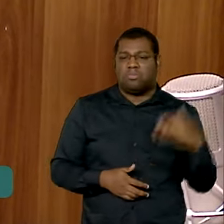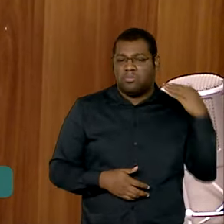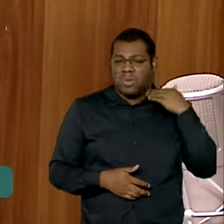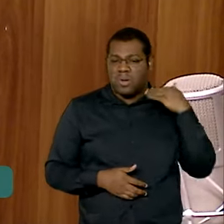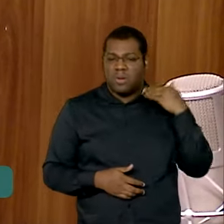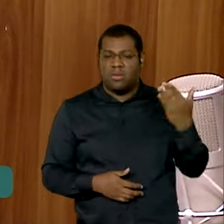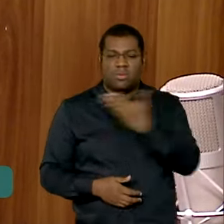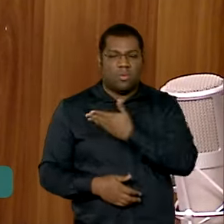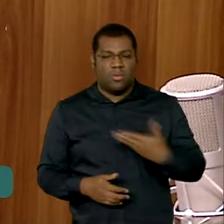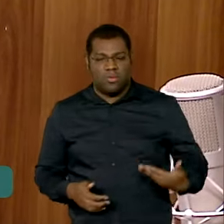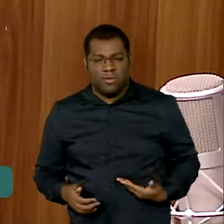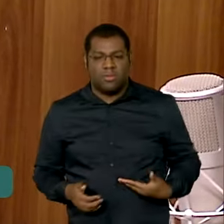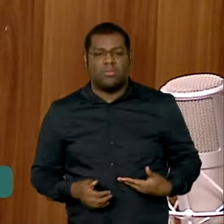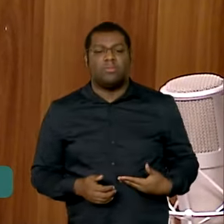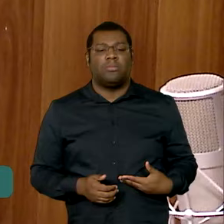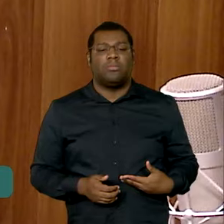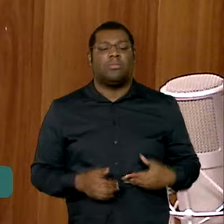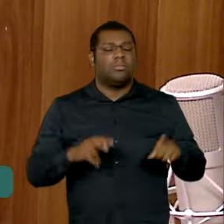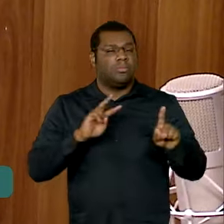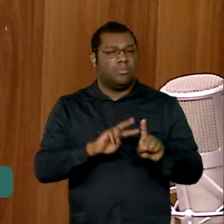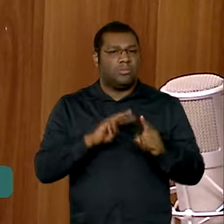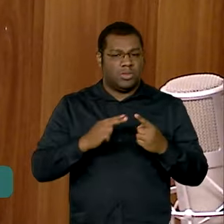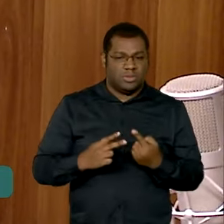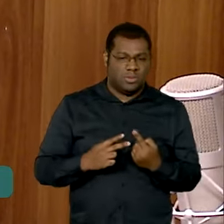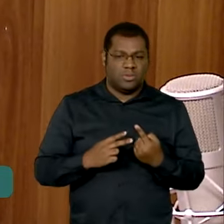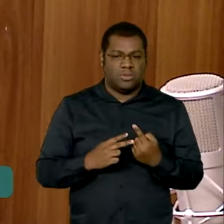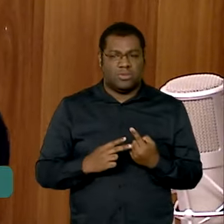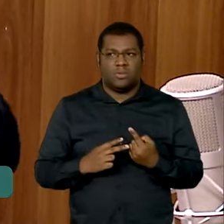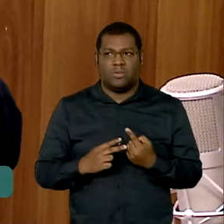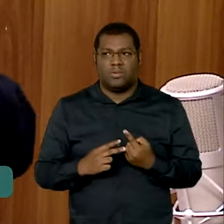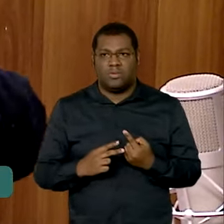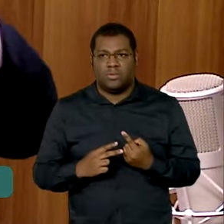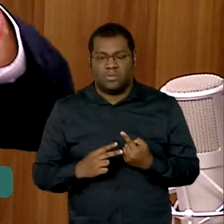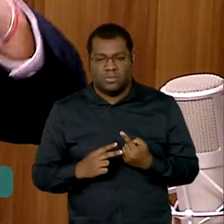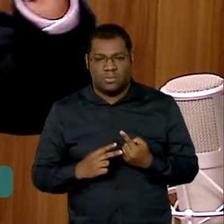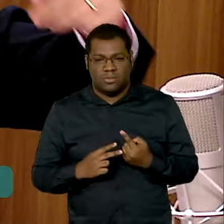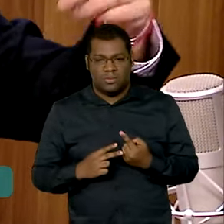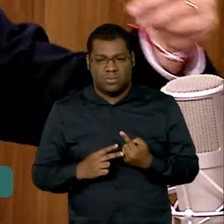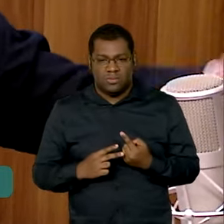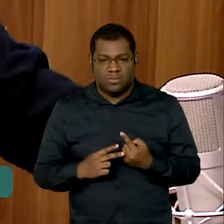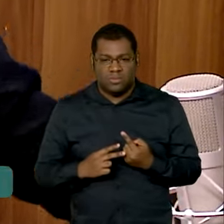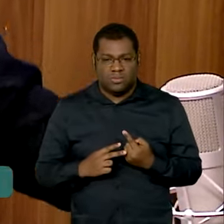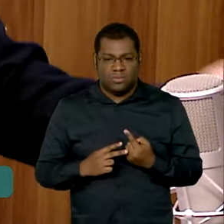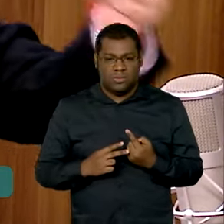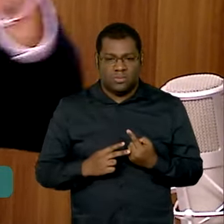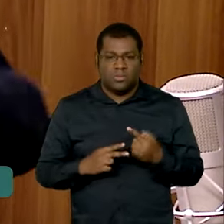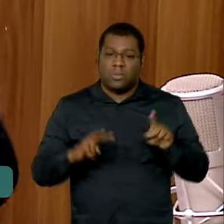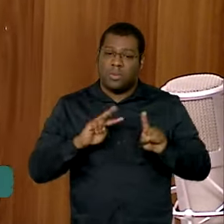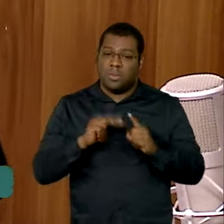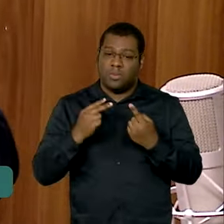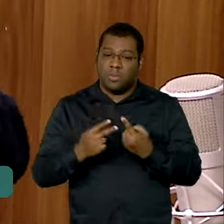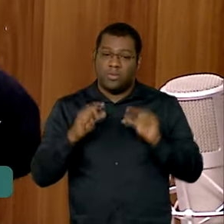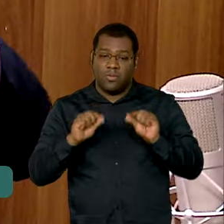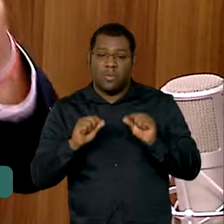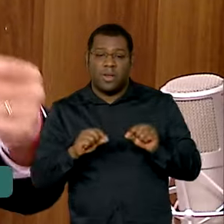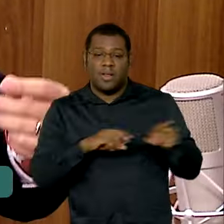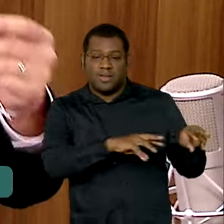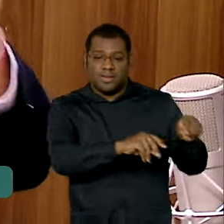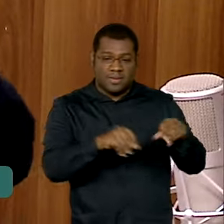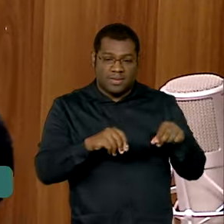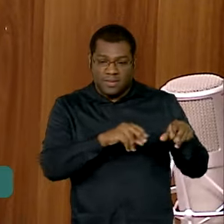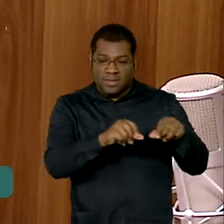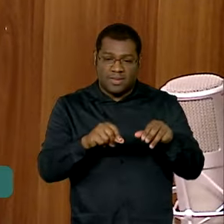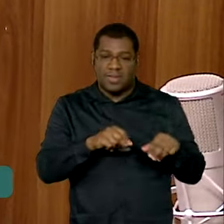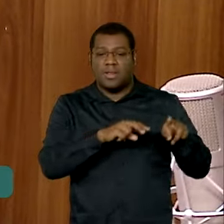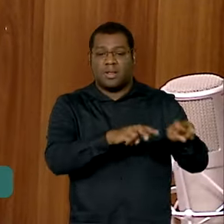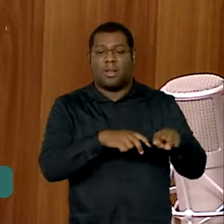Então, nós estamos estimando que o custo não é só aquele que está no nosso orçamento, mas terras que nós tenhamos